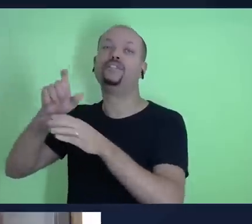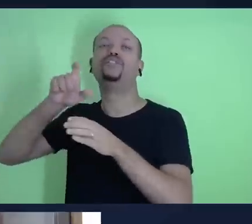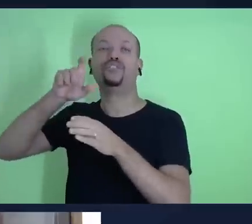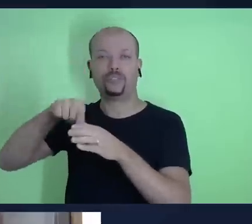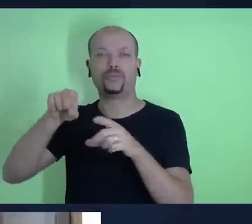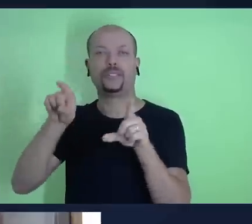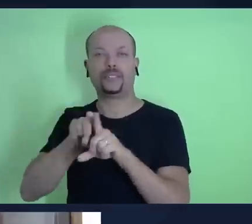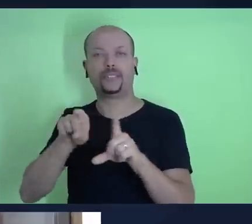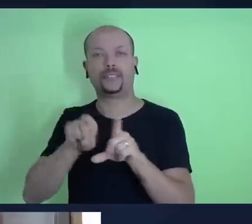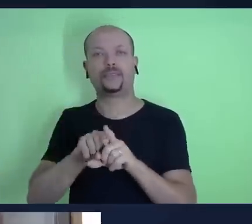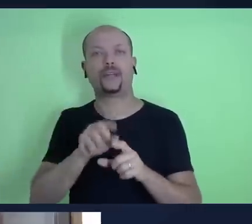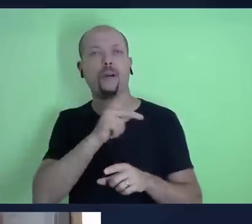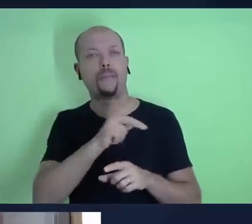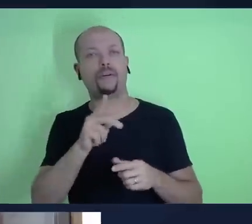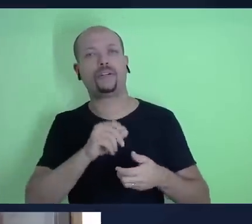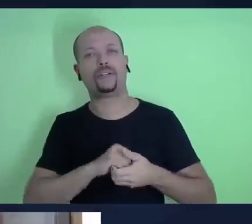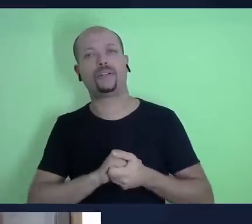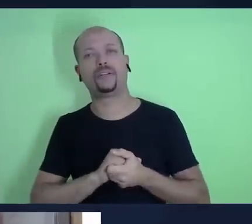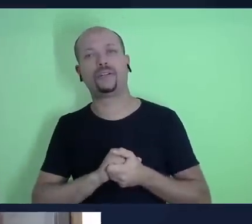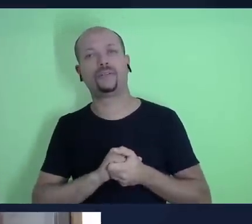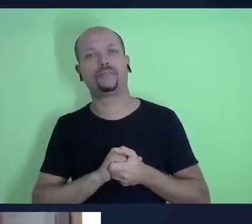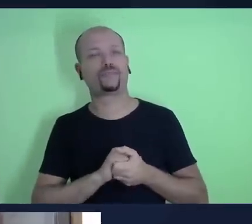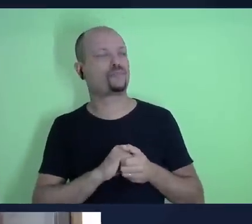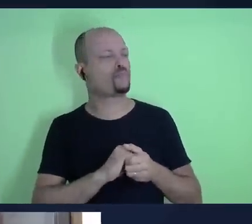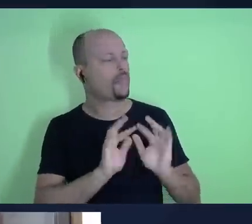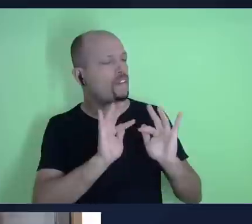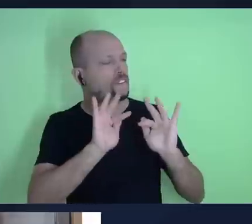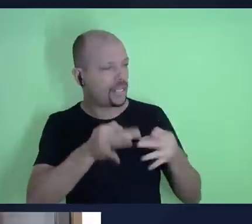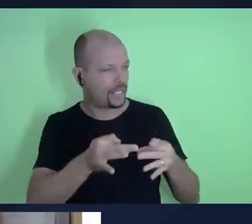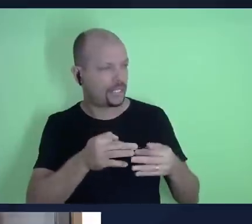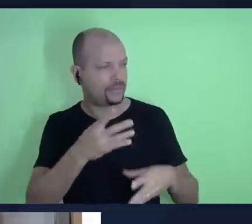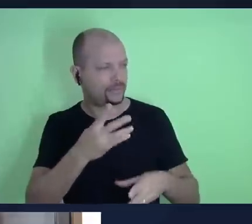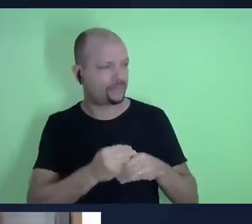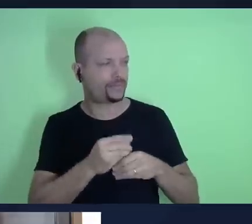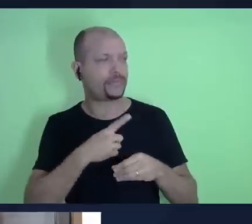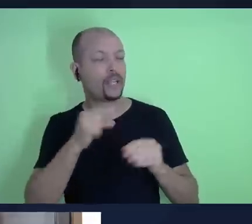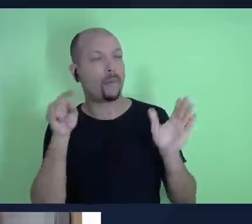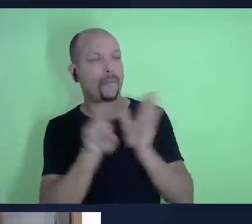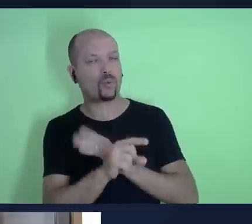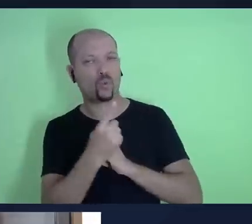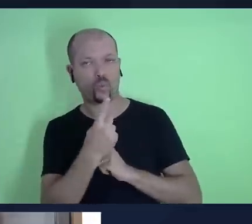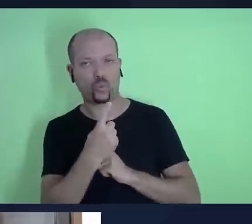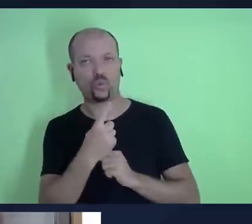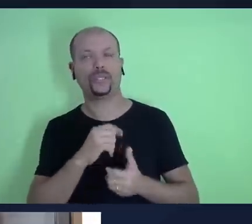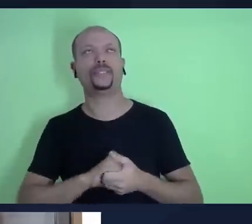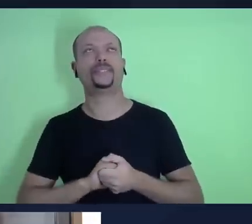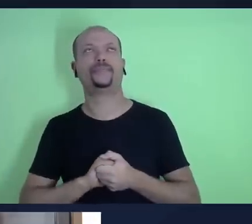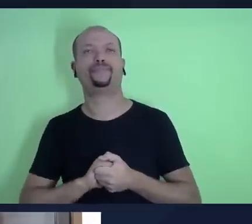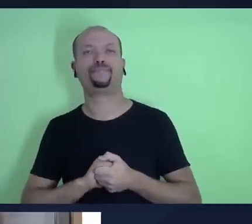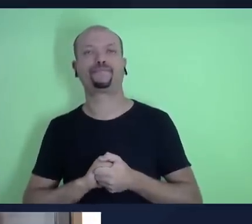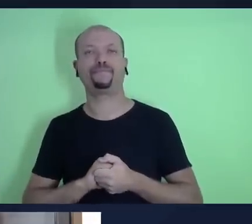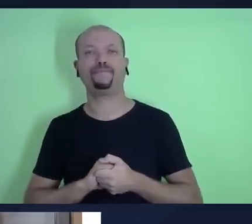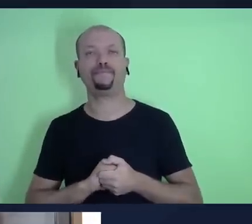professor Everson pra finalizarmos aqui eu tenho mais uma pergunta a Bíblia fala de um